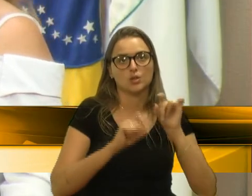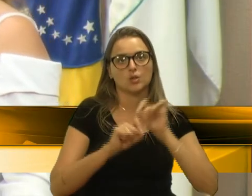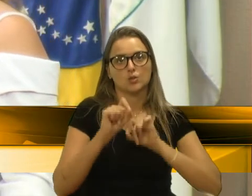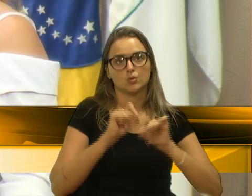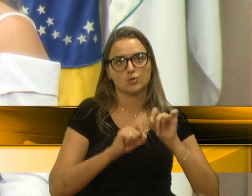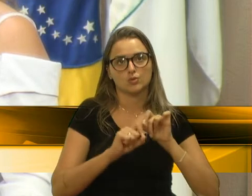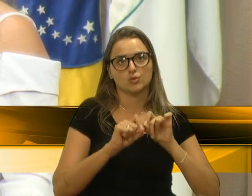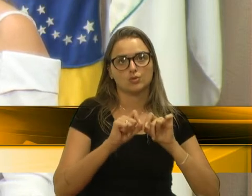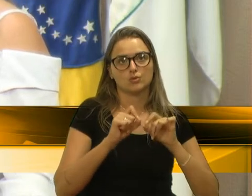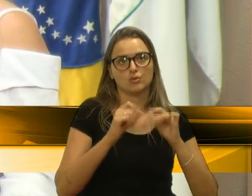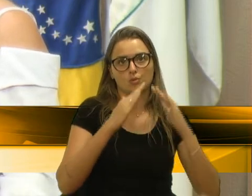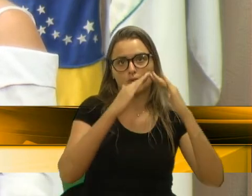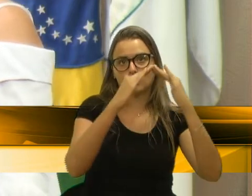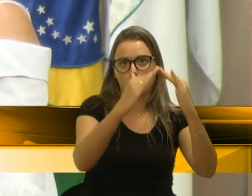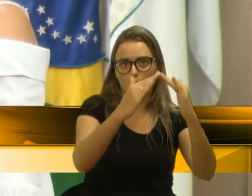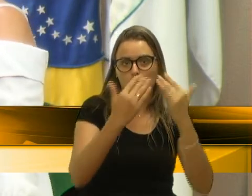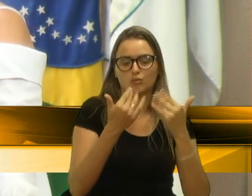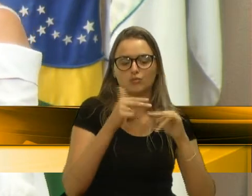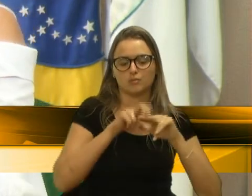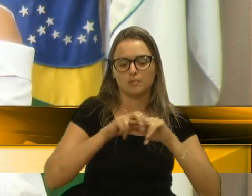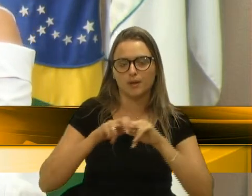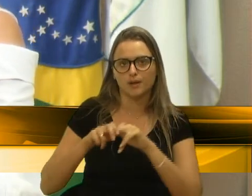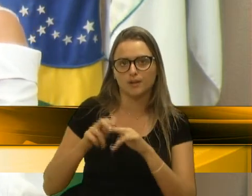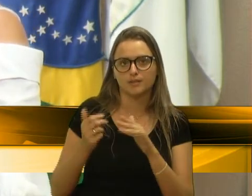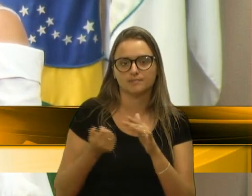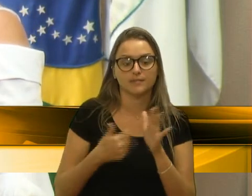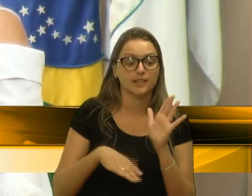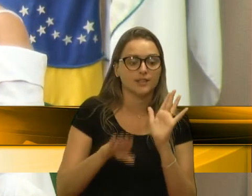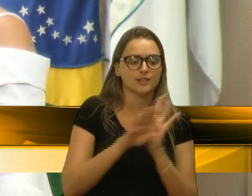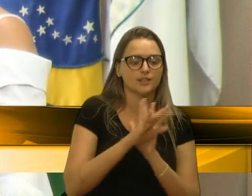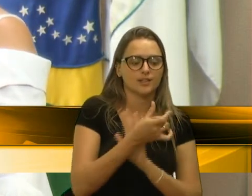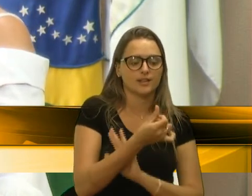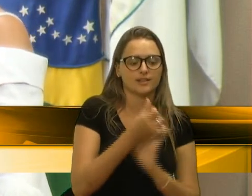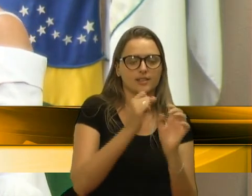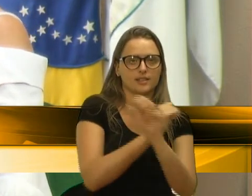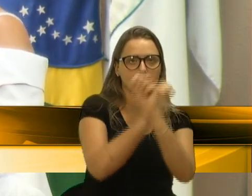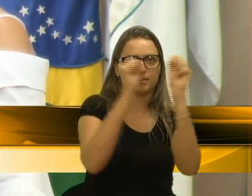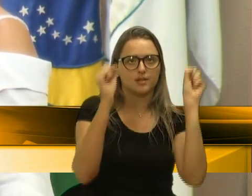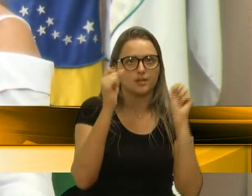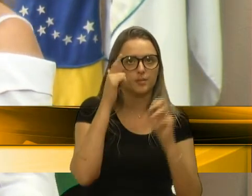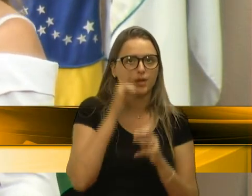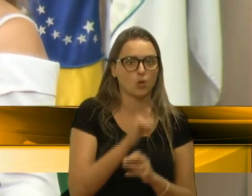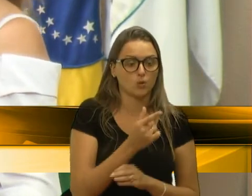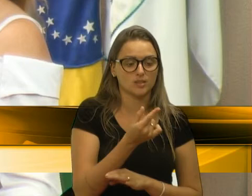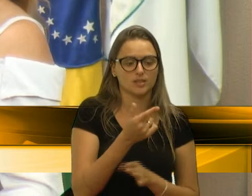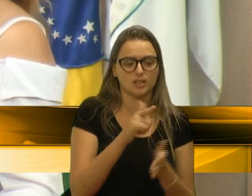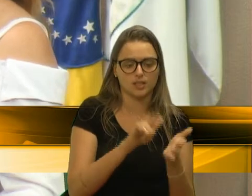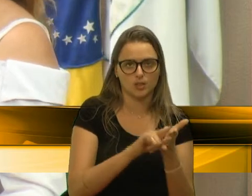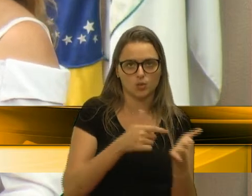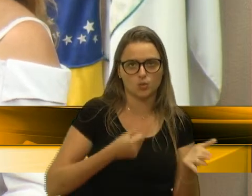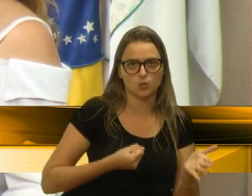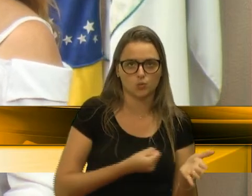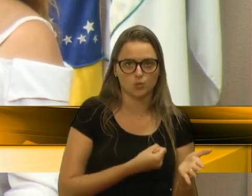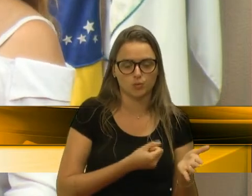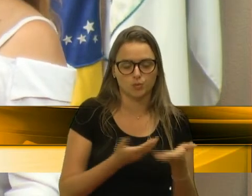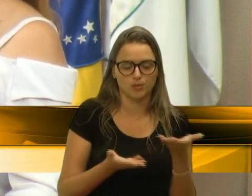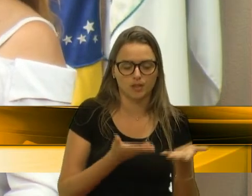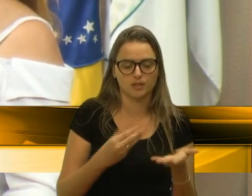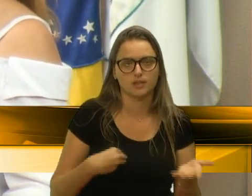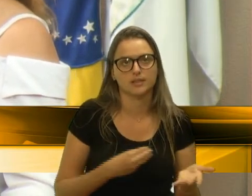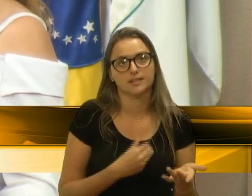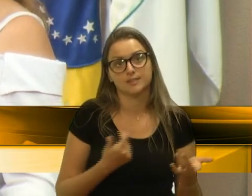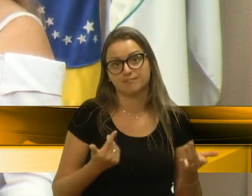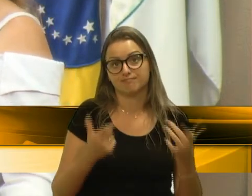todos, muitas vezes, eles chegam seis horas da manhã para conseguir uma ficha e acabam ficando no